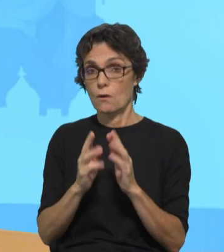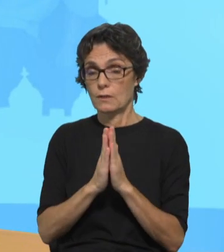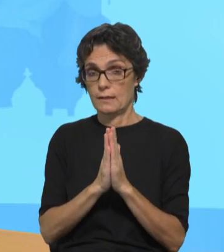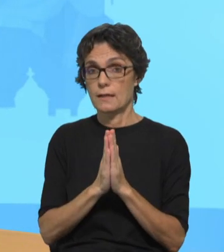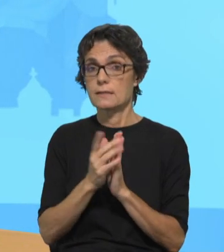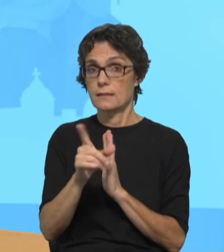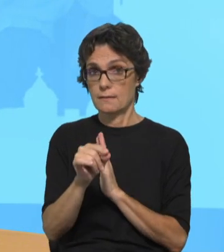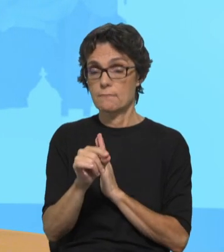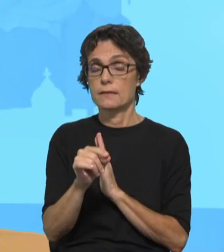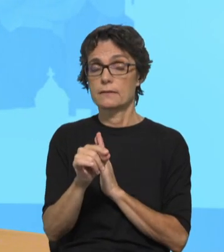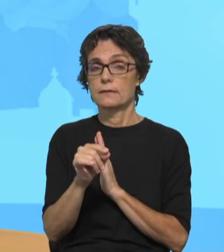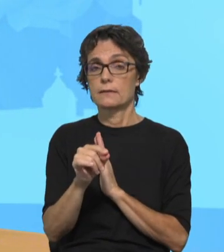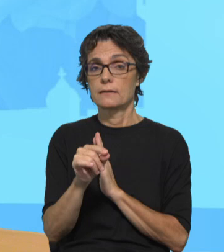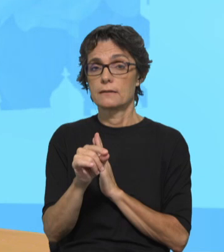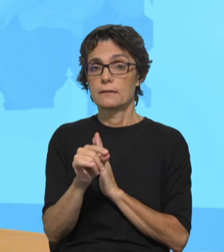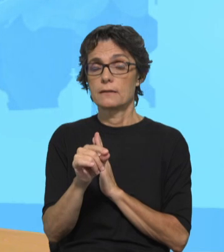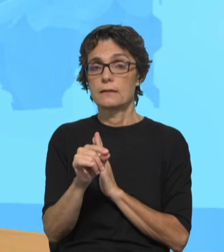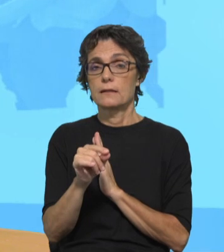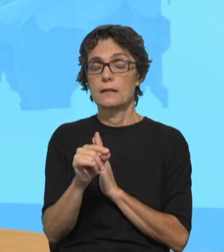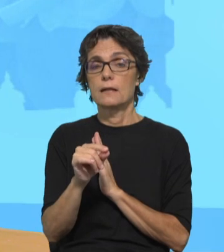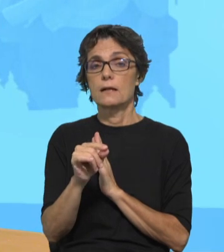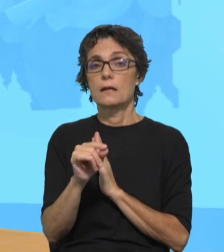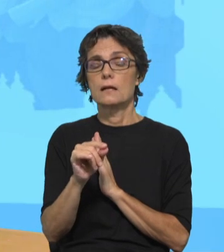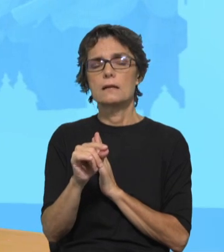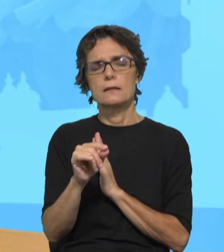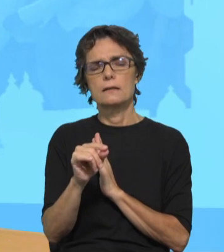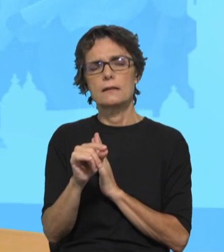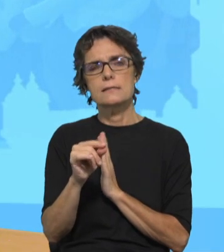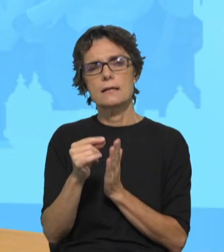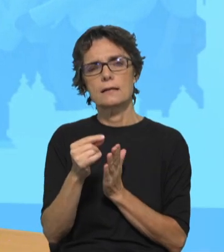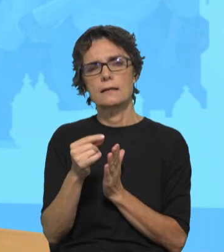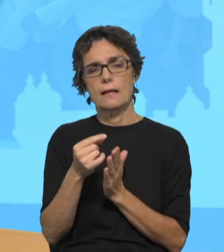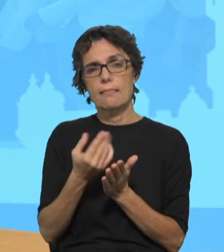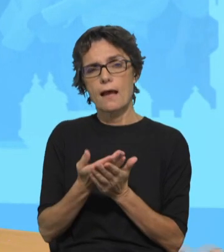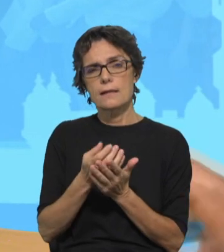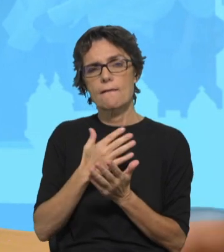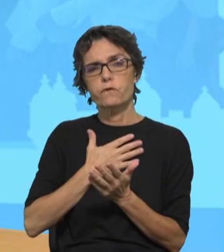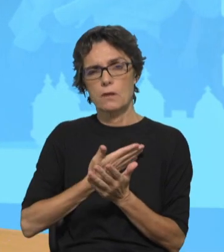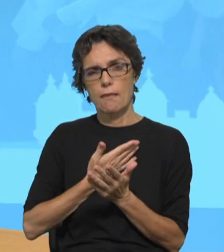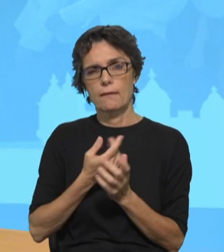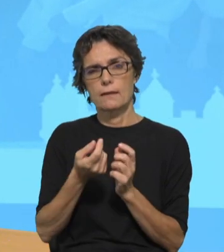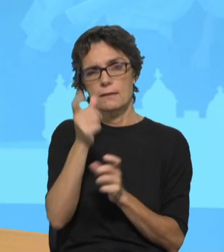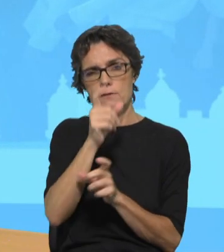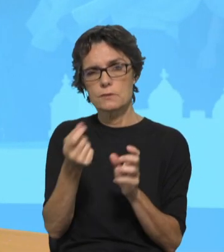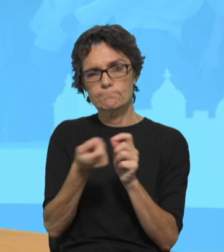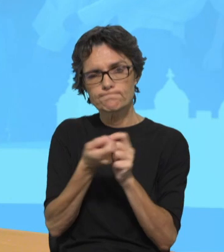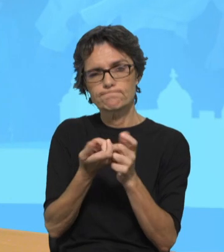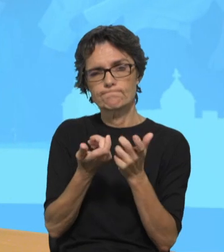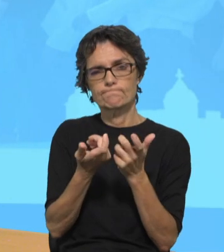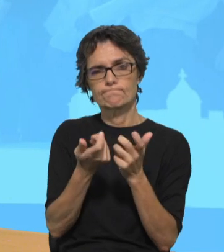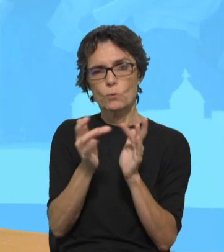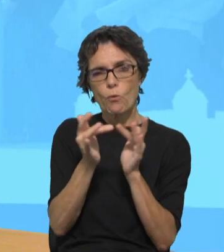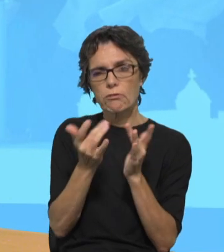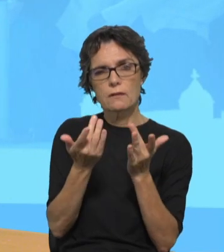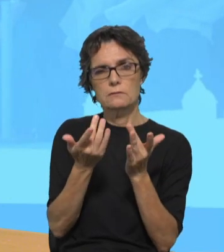comunitária, local, quando aconteceu, criou muito esta aproximação entre as pessoas, a possibilidade da partilha, do